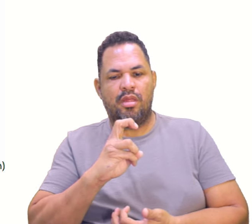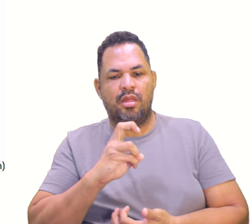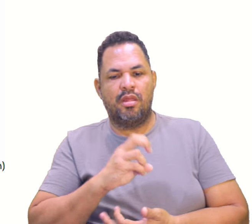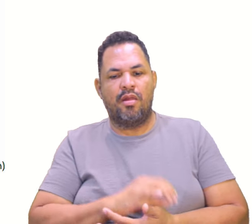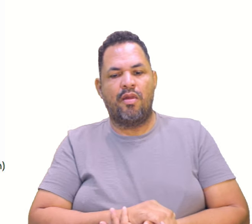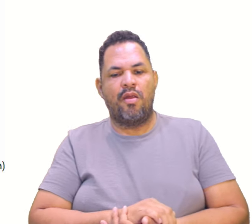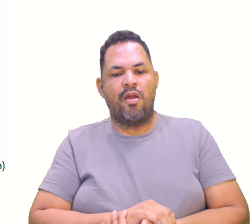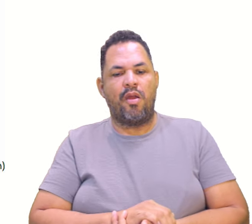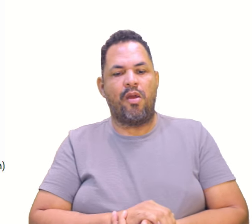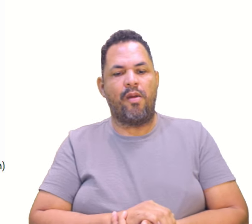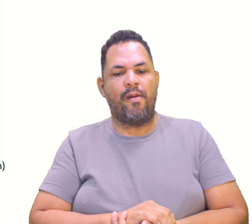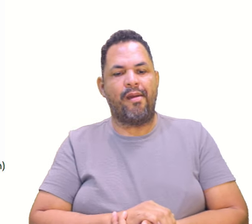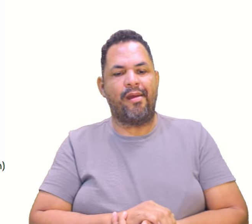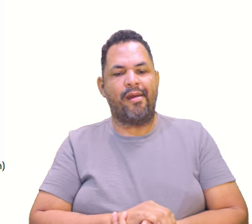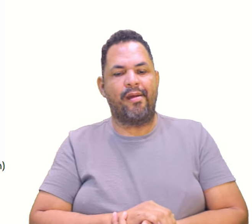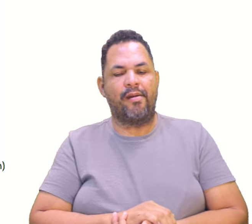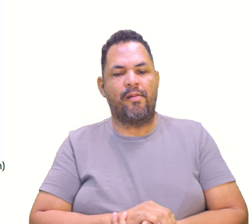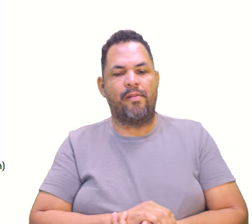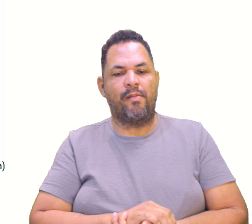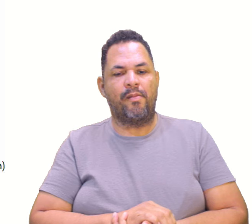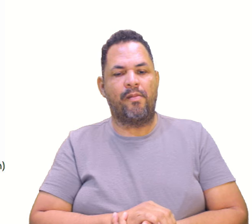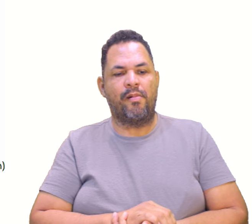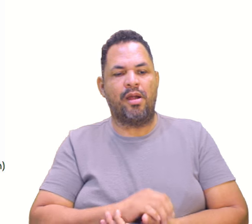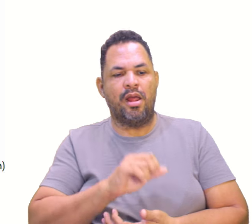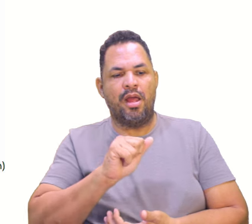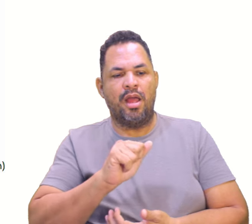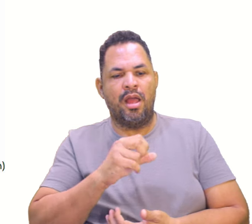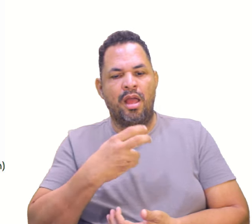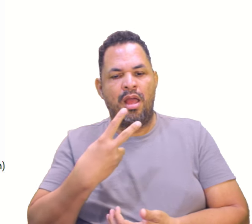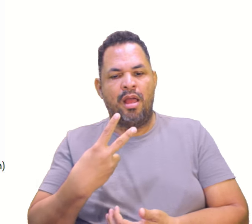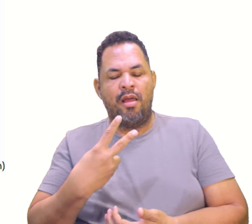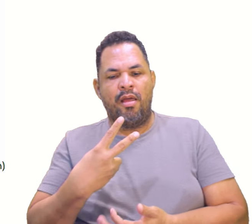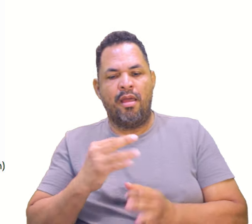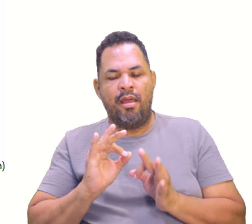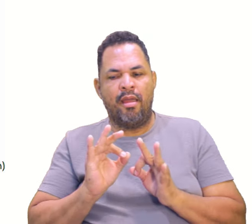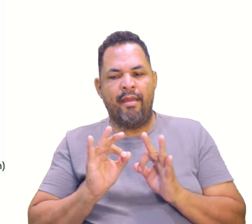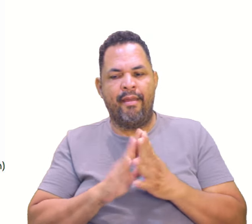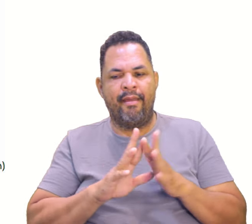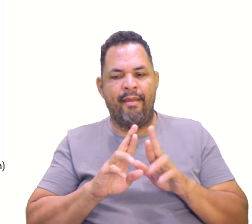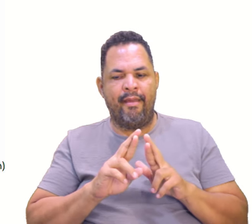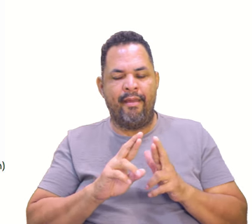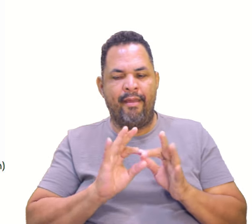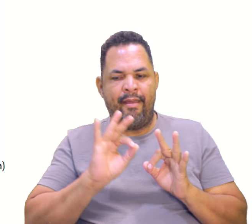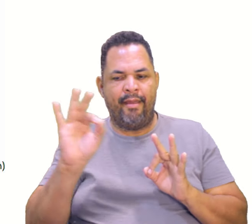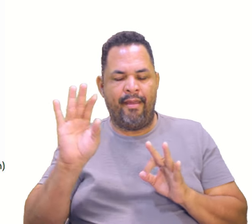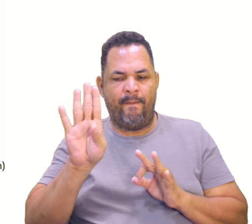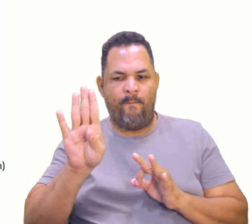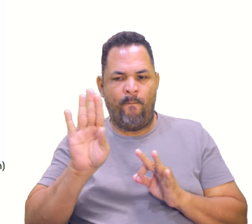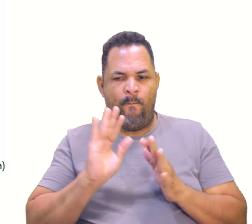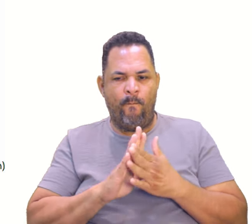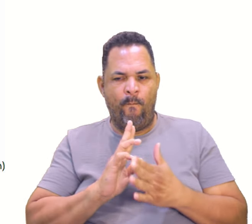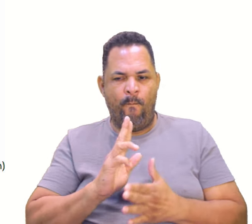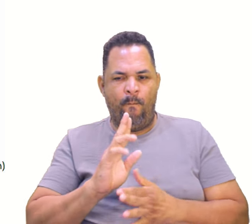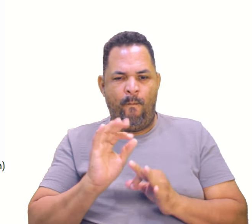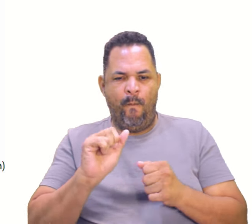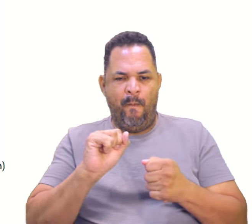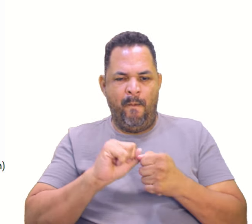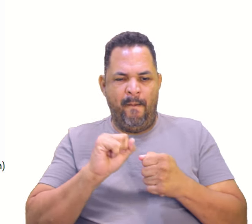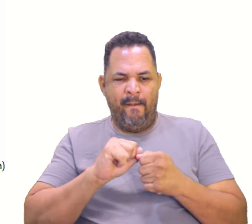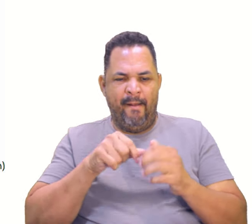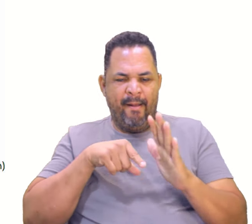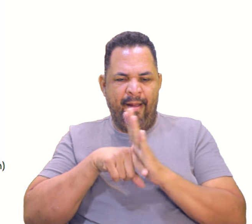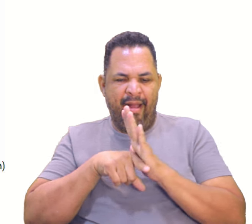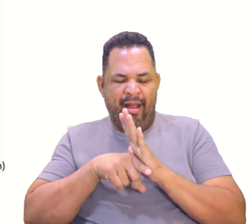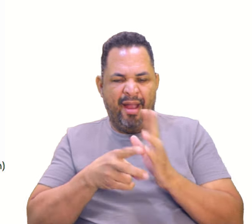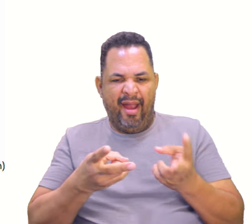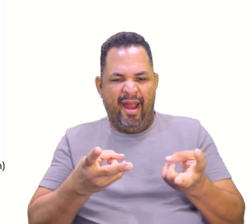ó, para 35 aqui. Fica igual para A e para C, mas fica muito distante de B. E assim vamos, né? A gente vai fazendo essa análise